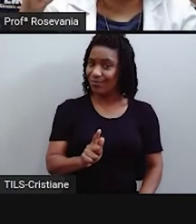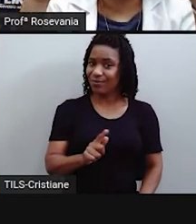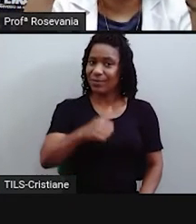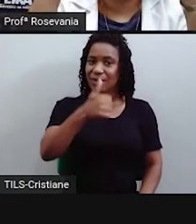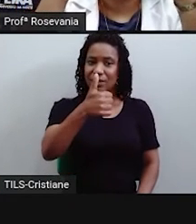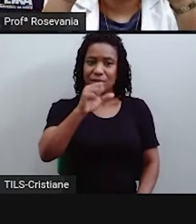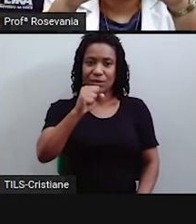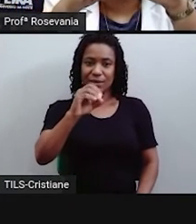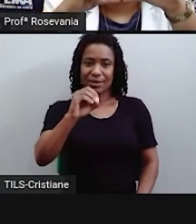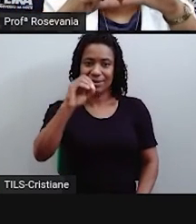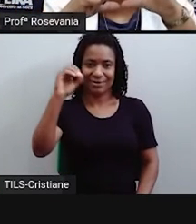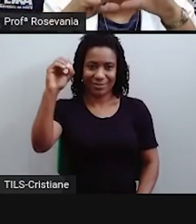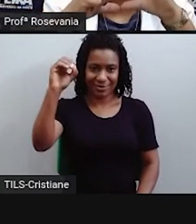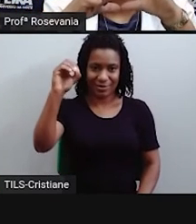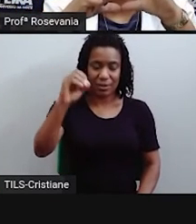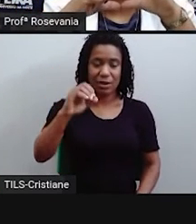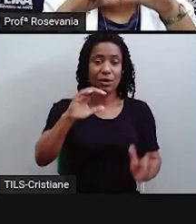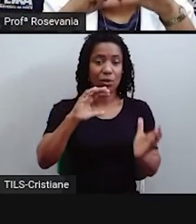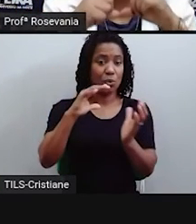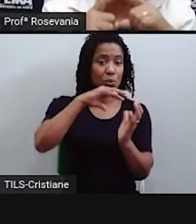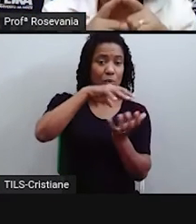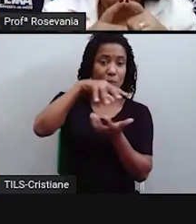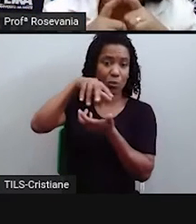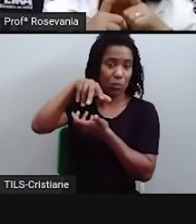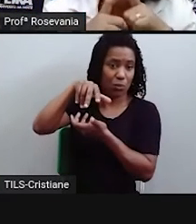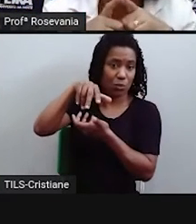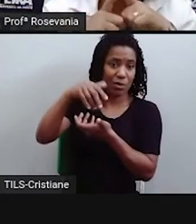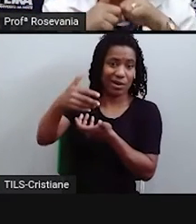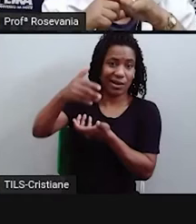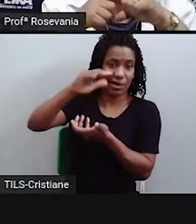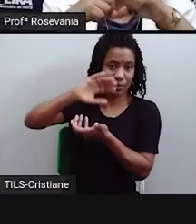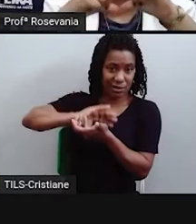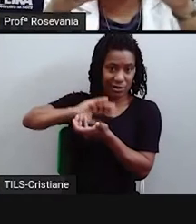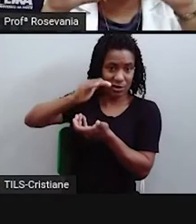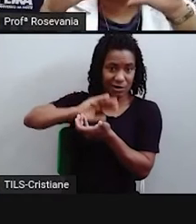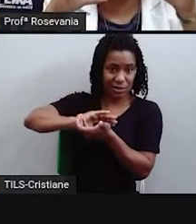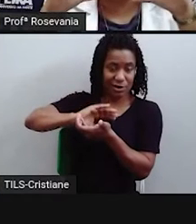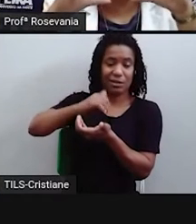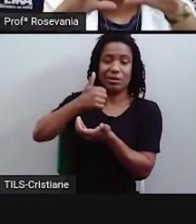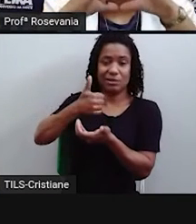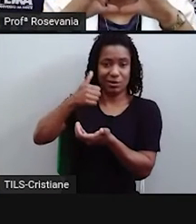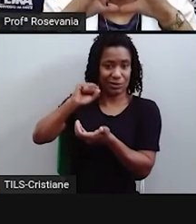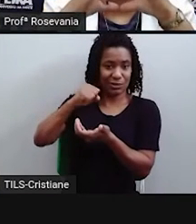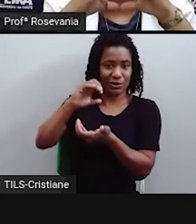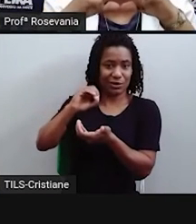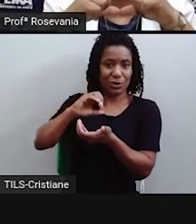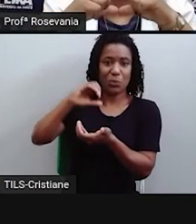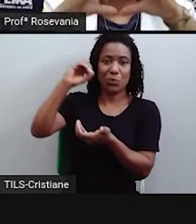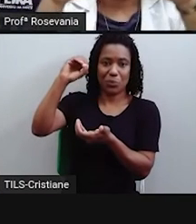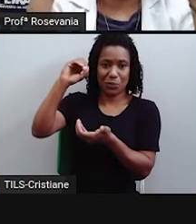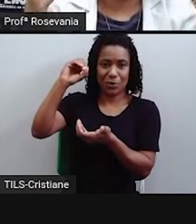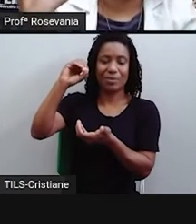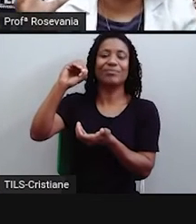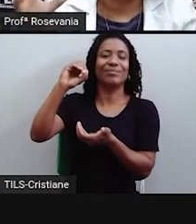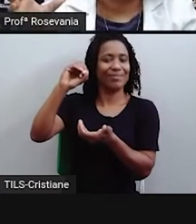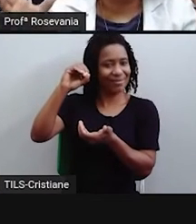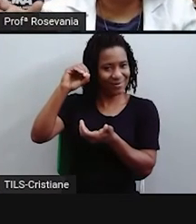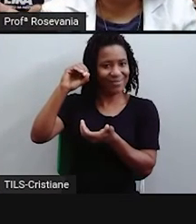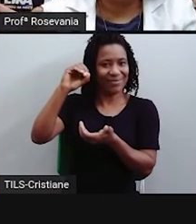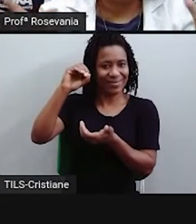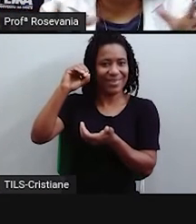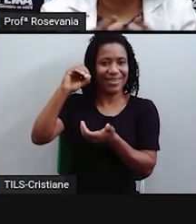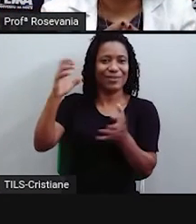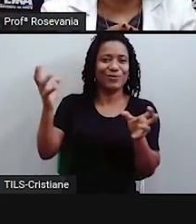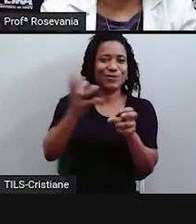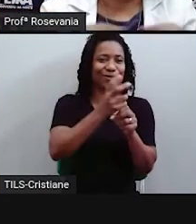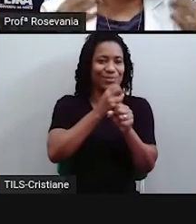linhas imaginárias dessas do lado oeste. Quando junto essas duas, né, essas duas bandinhas de 180, eu tenho 360